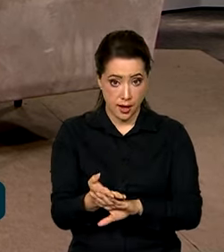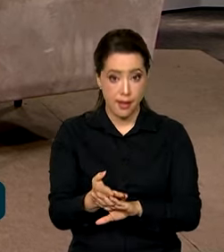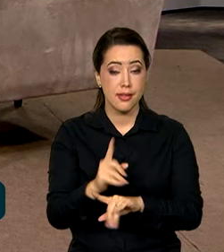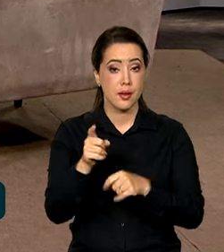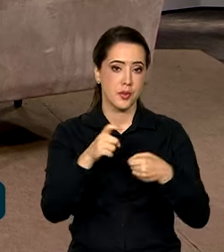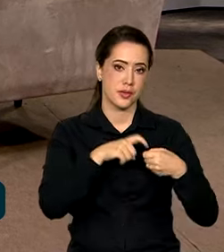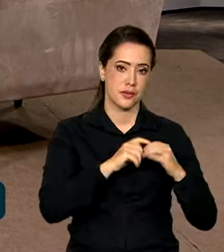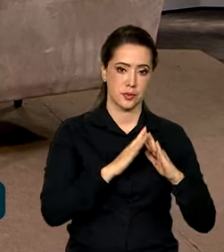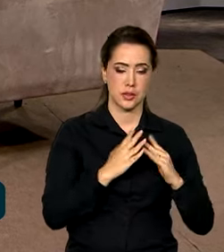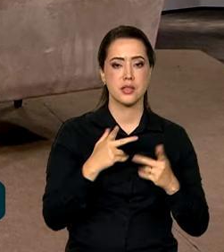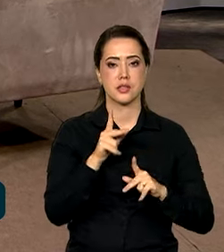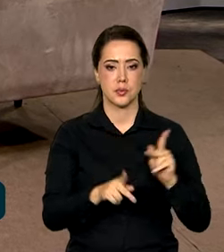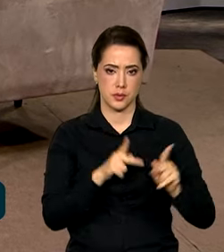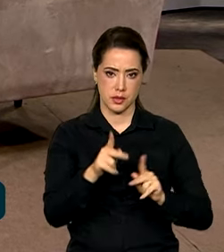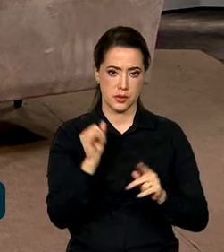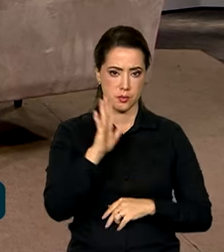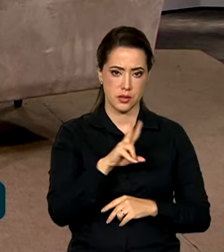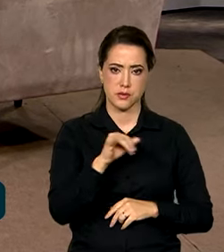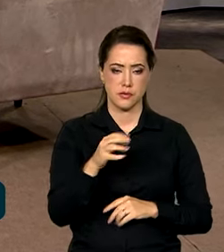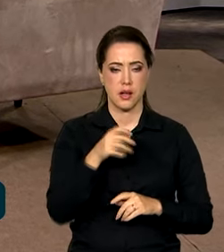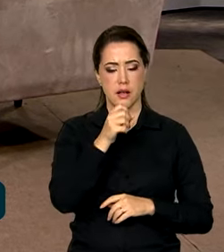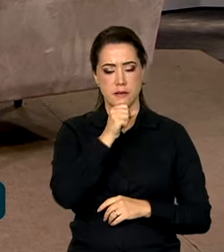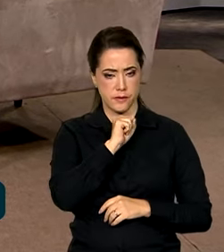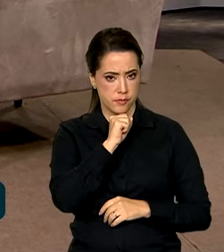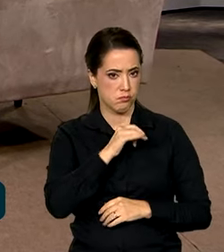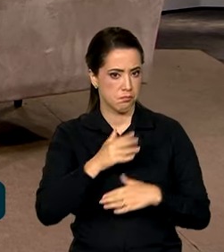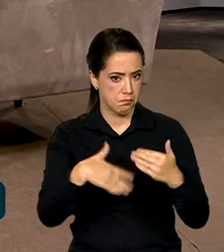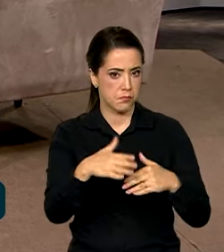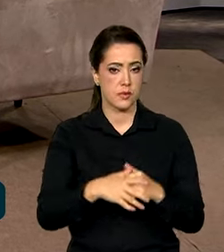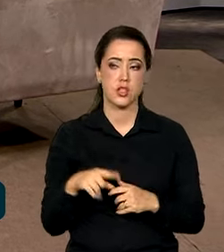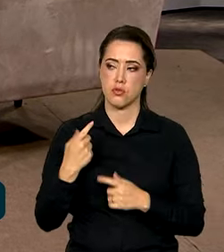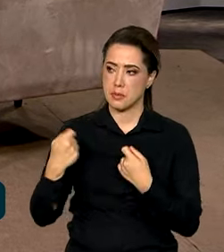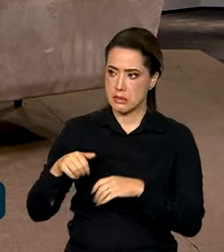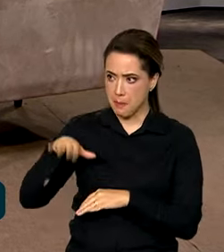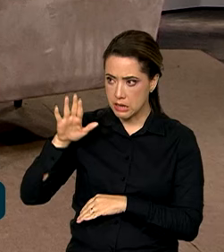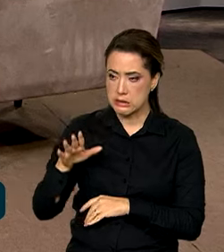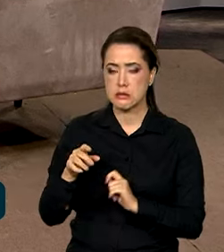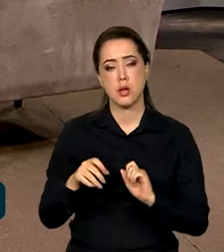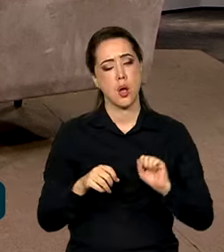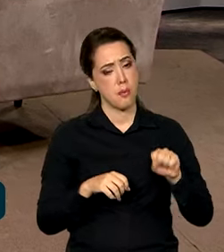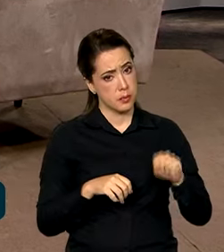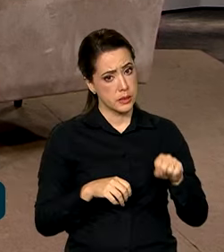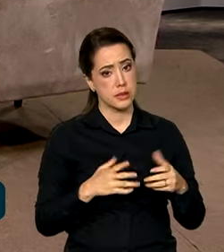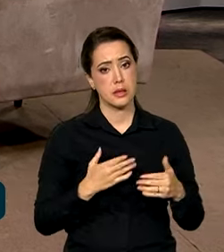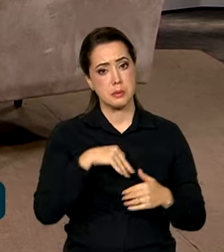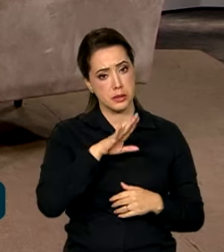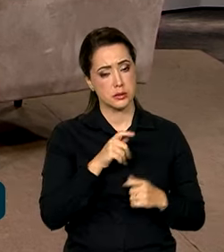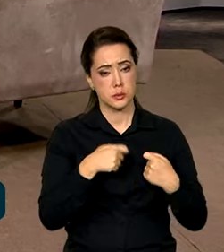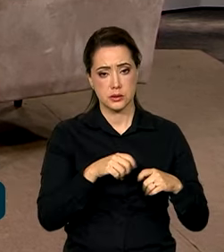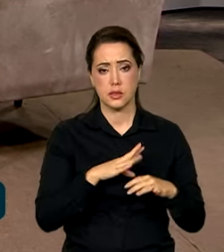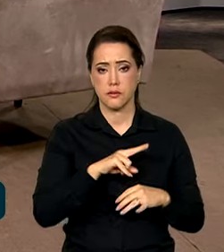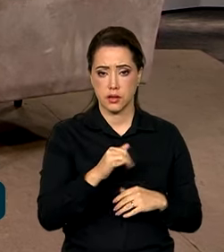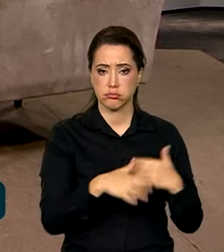brasileira está envelhecendo, vamos precisar cada vez mais disso. Muito, muito. Esse é um grande desafio, que a gente está nesse diálogo